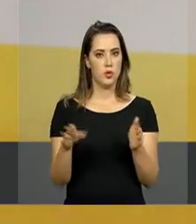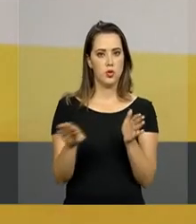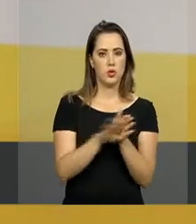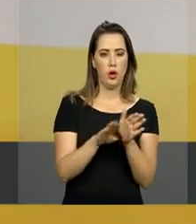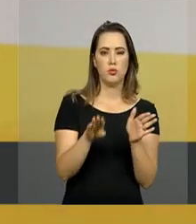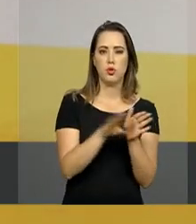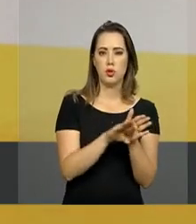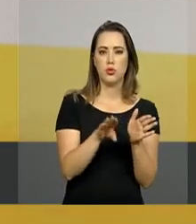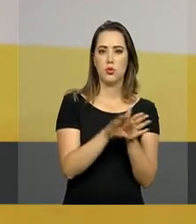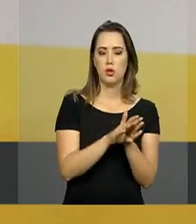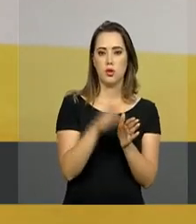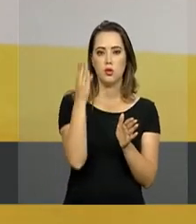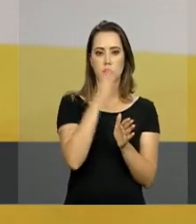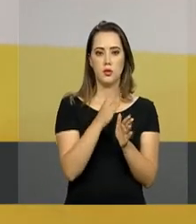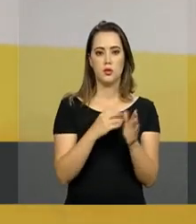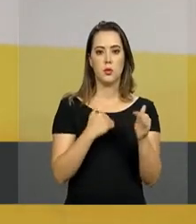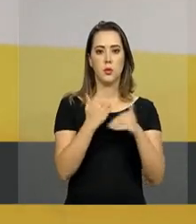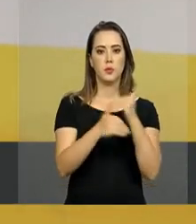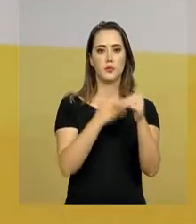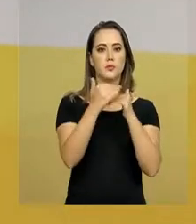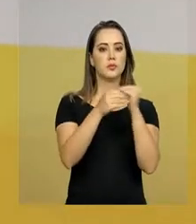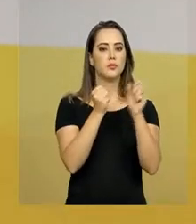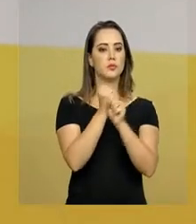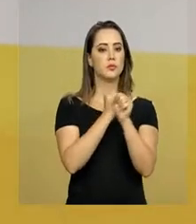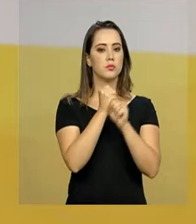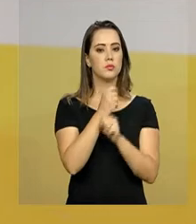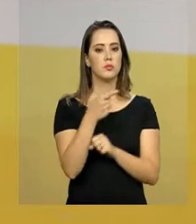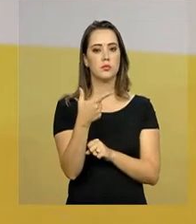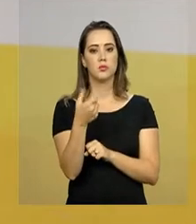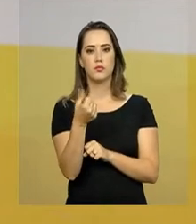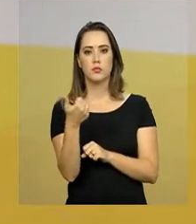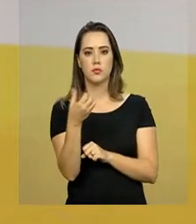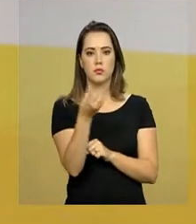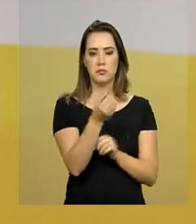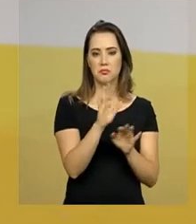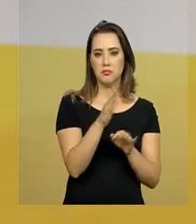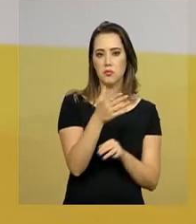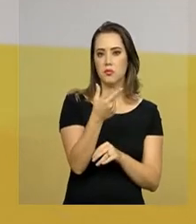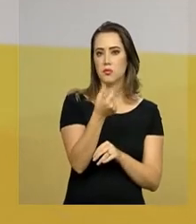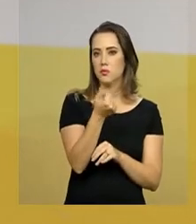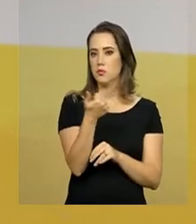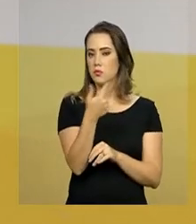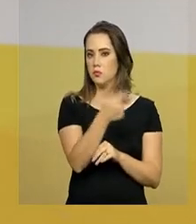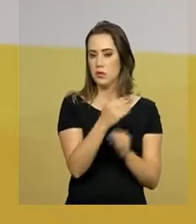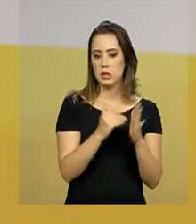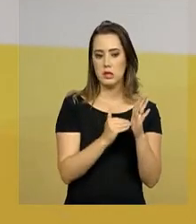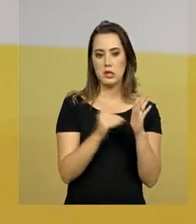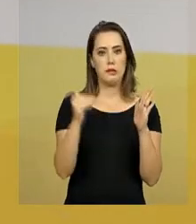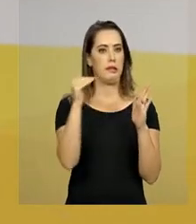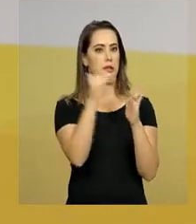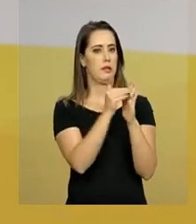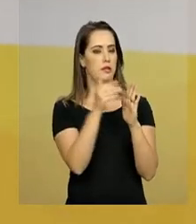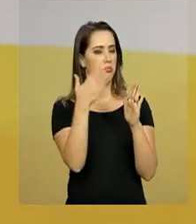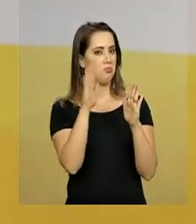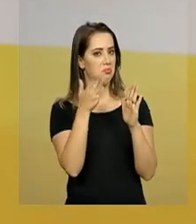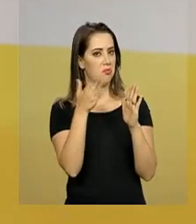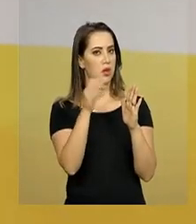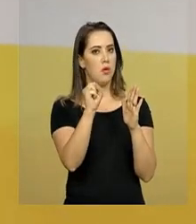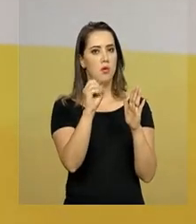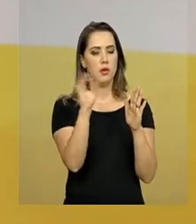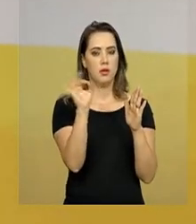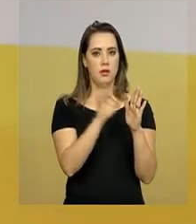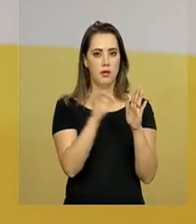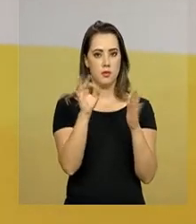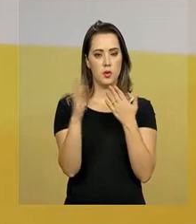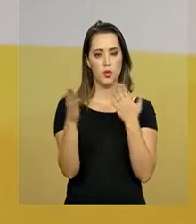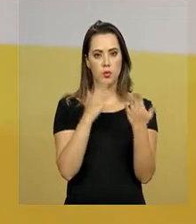chegado ao Brasil aumentou muito nos últimos anos. Entre 2016 e 2017, foi registrado um crescimento médio de cerca de 80%